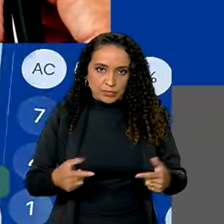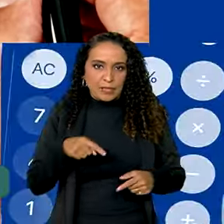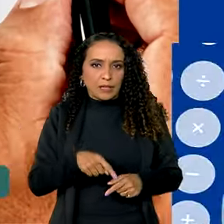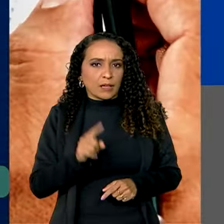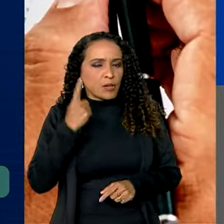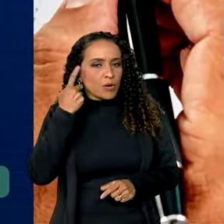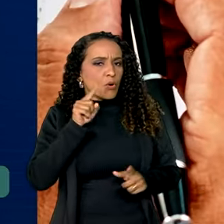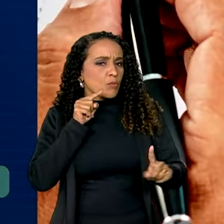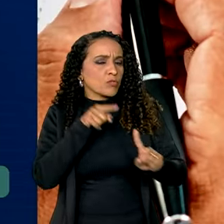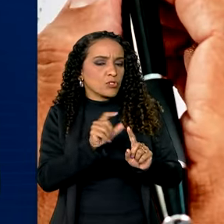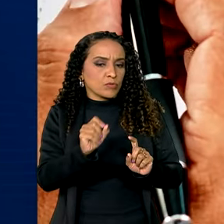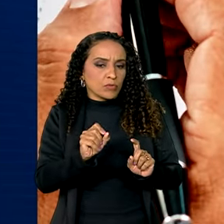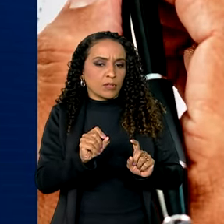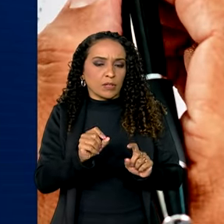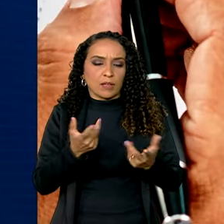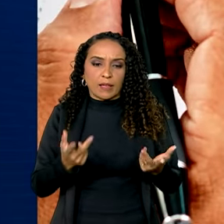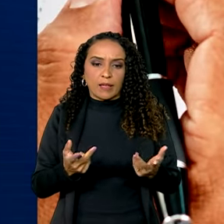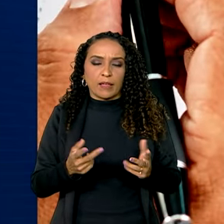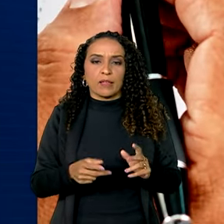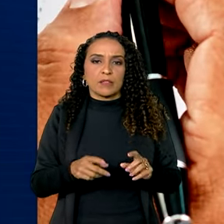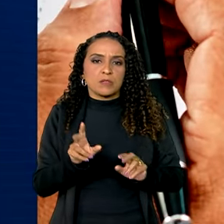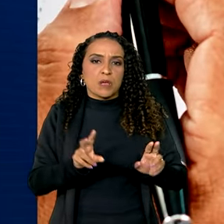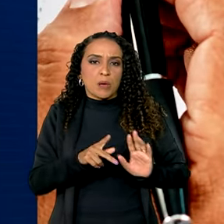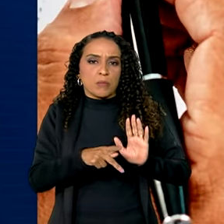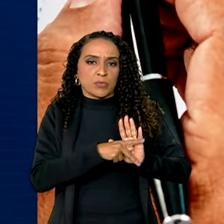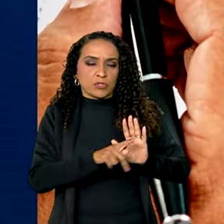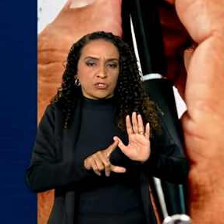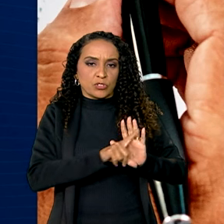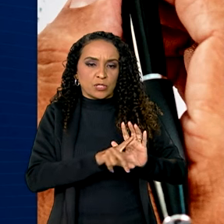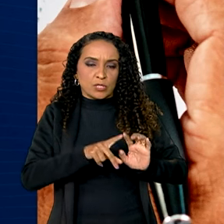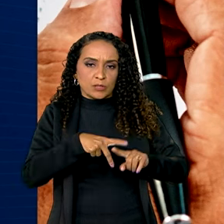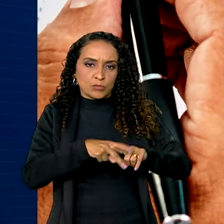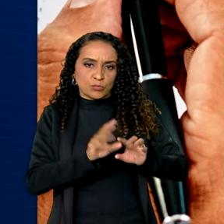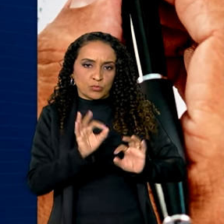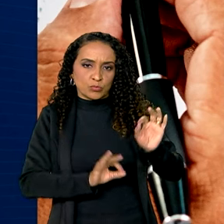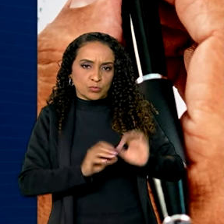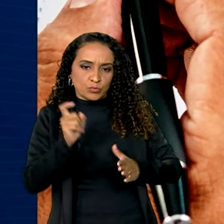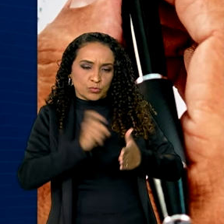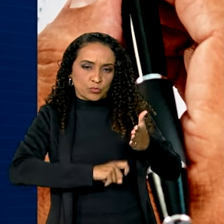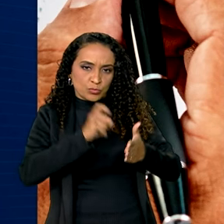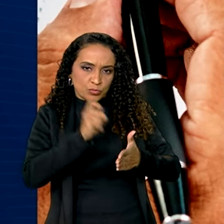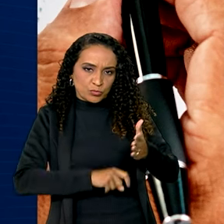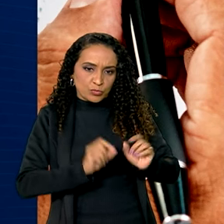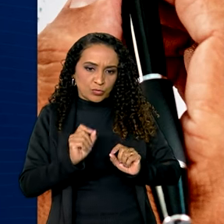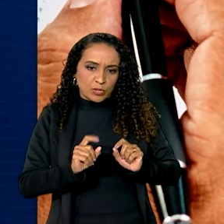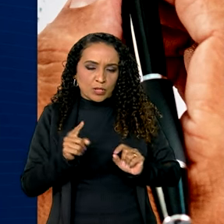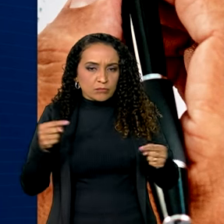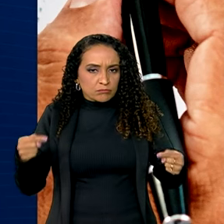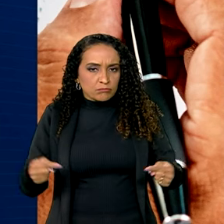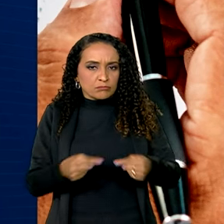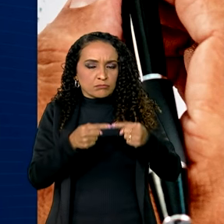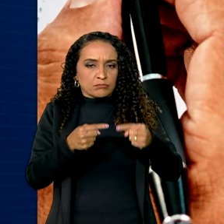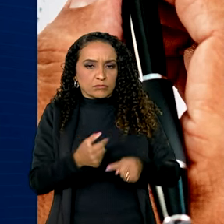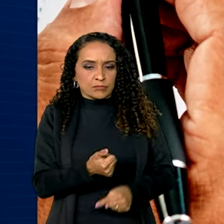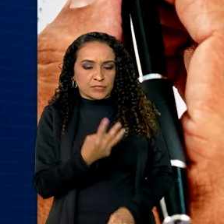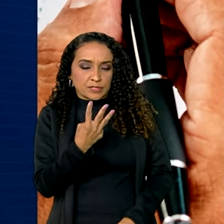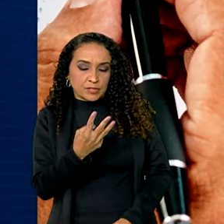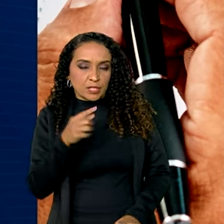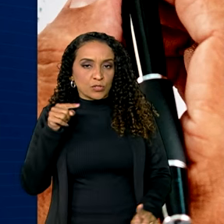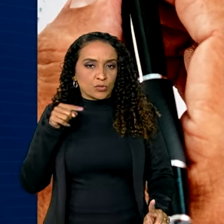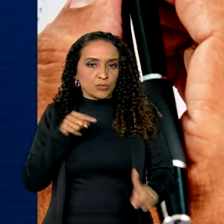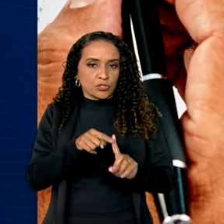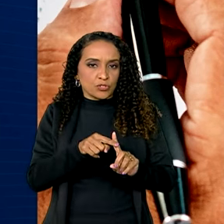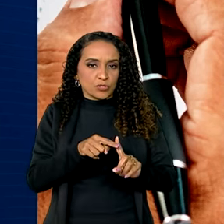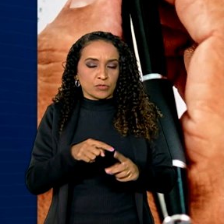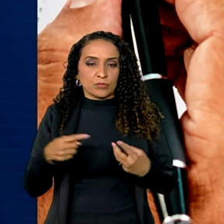intenção do governo, por meio de um dos projetos de lei que regulamentam a reforma tributária, é combinar três objetivos.